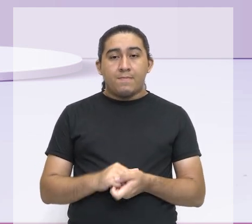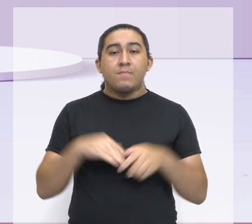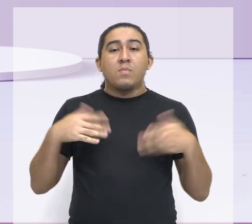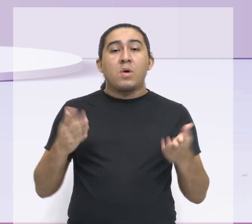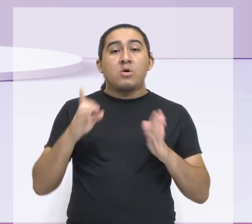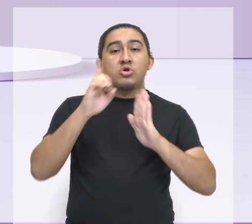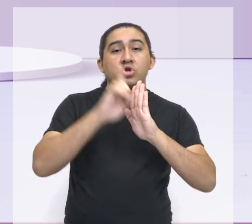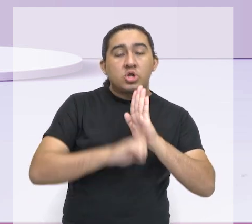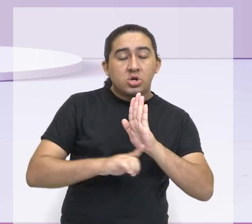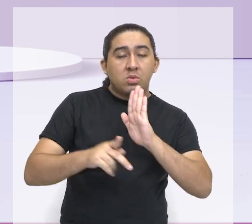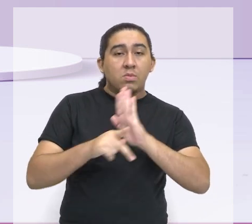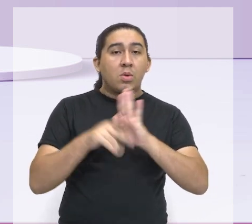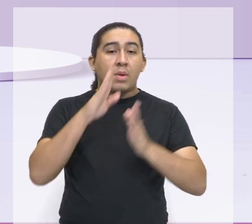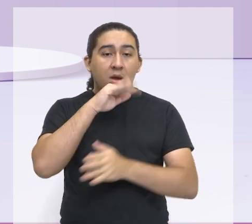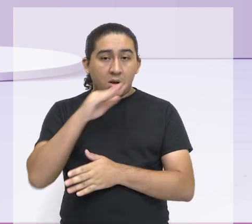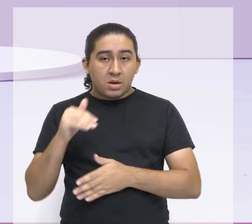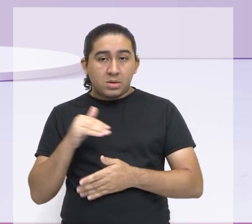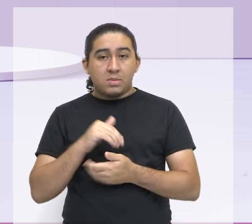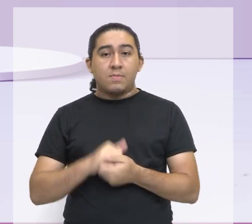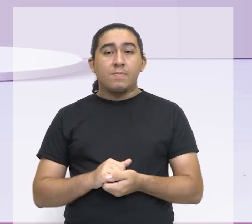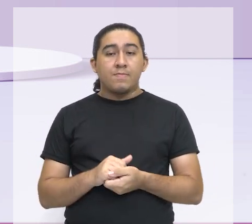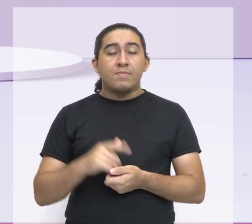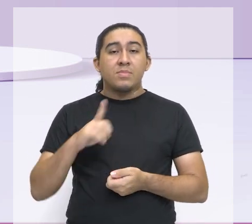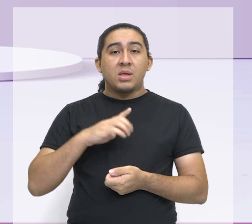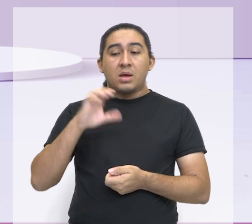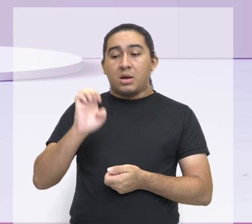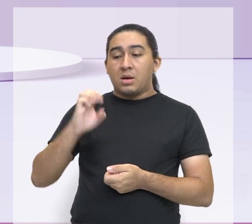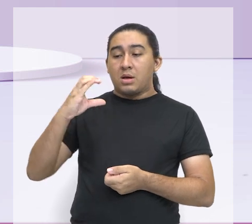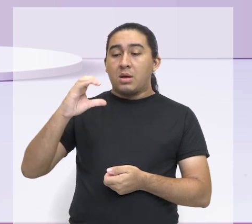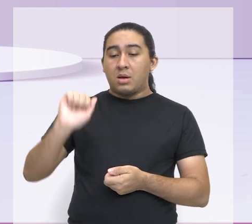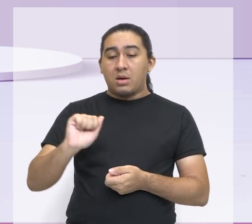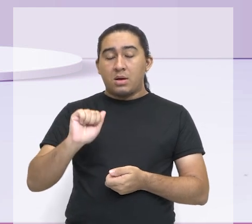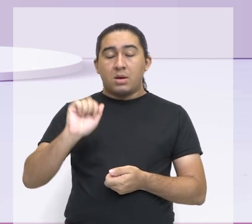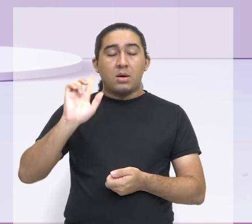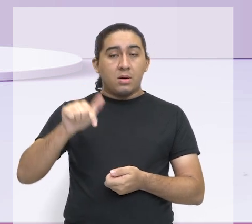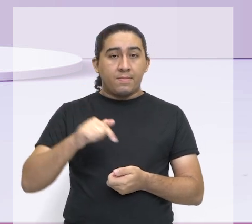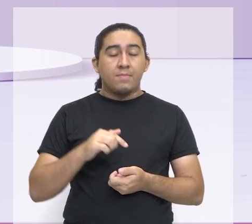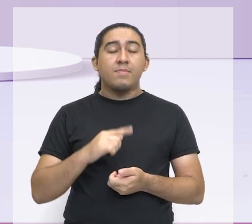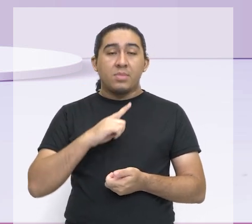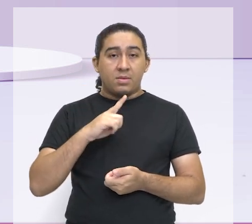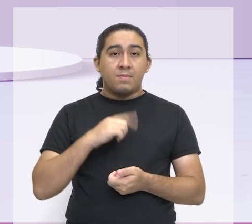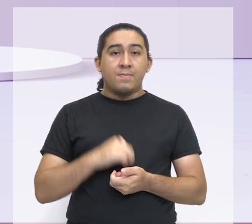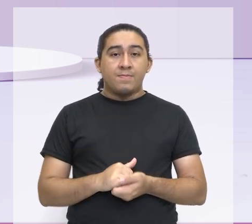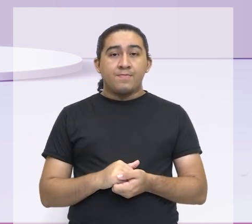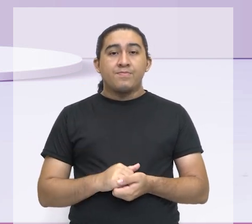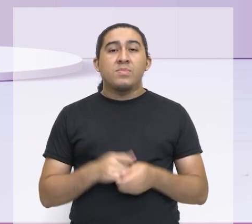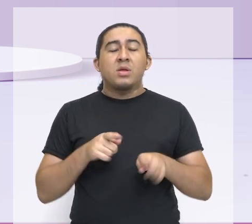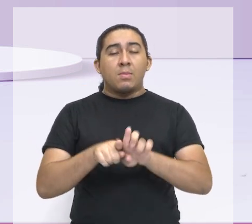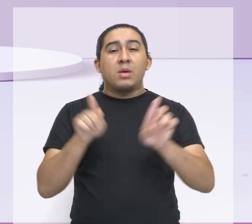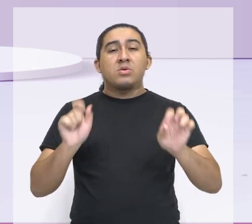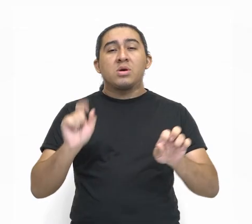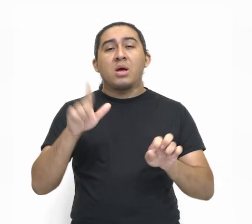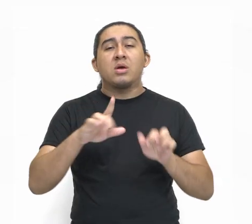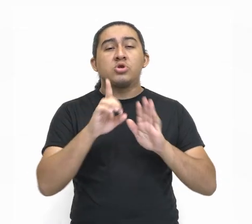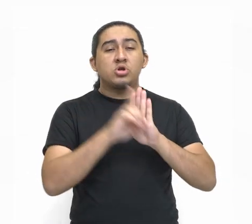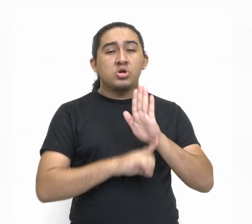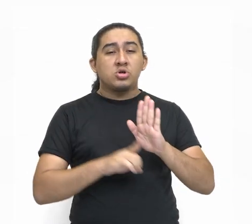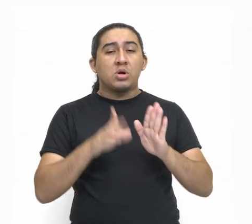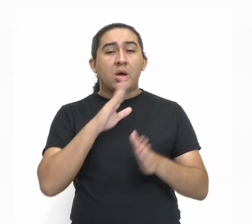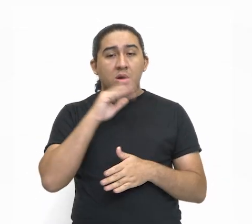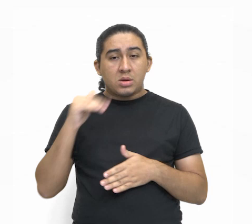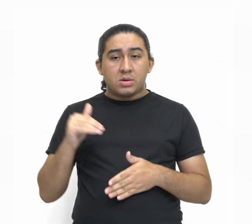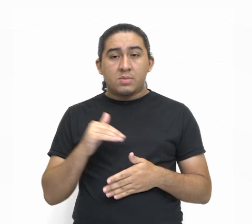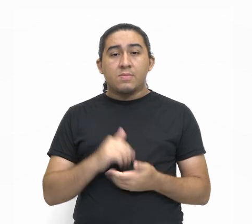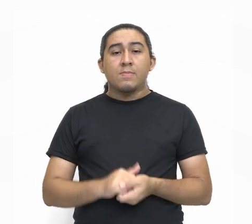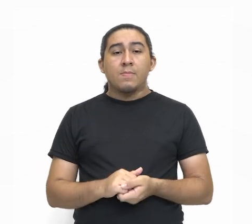os direitos das crianças, pessoal? Nós temos a ECA, que nós já conhecemos aí, né? Mas o que são os direitos das crianças? Vamos ver aqui.